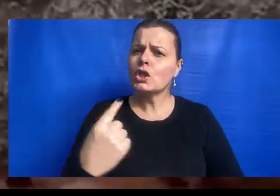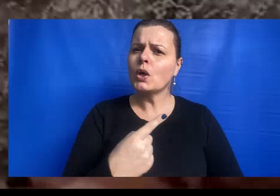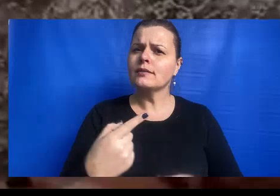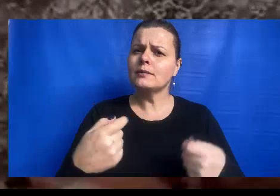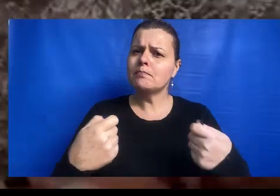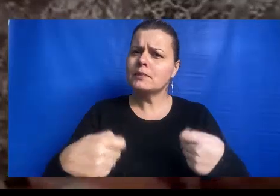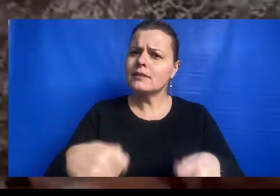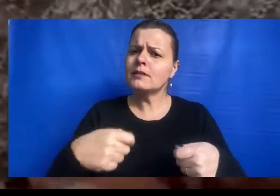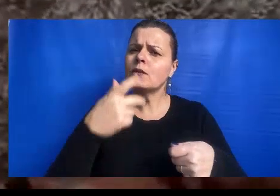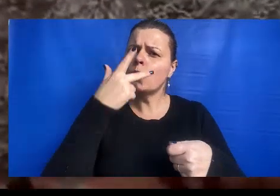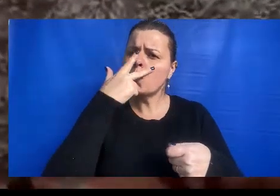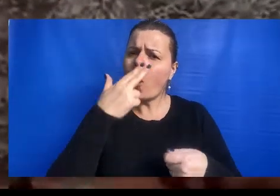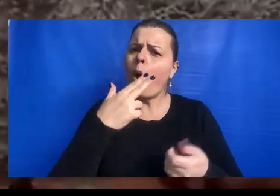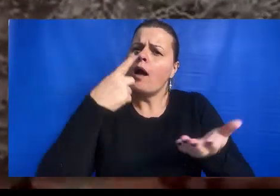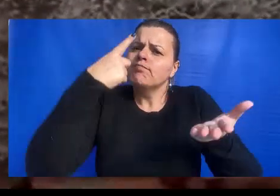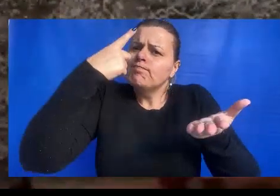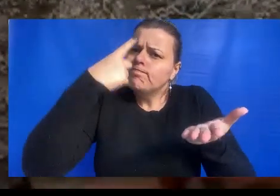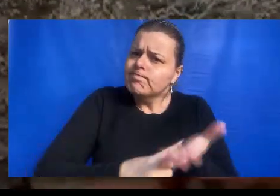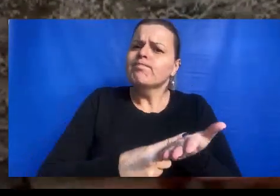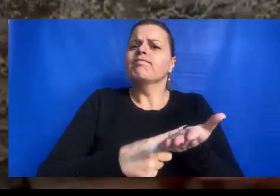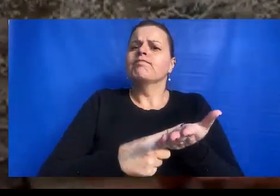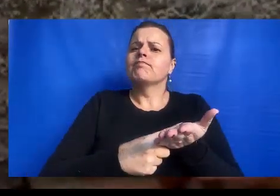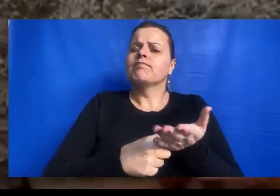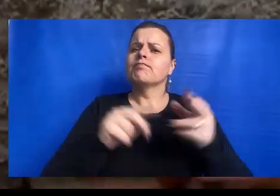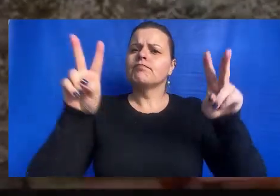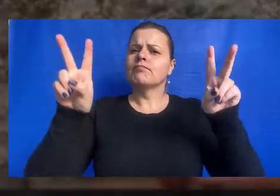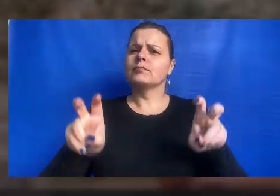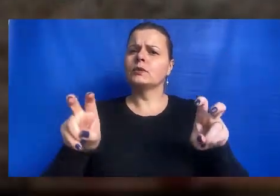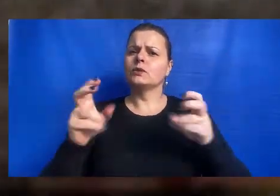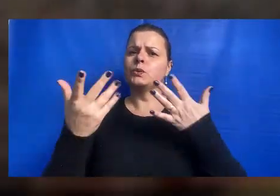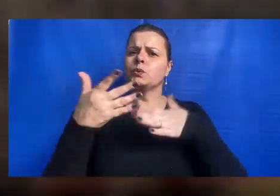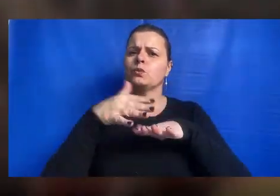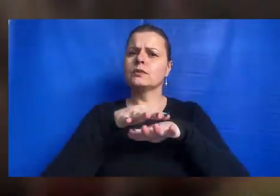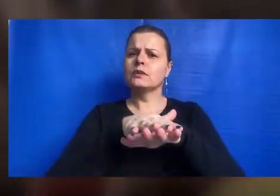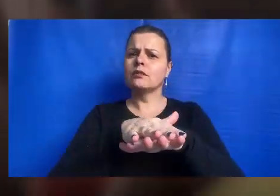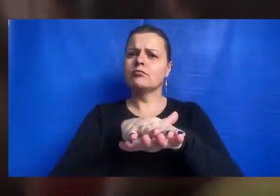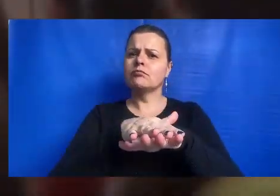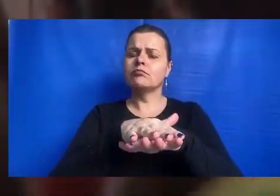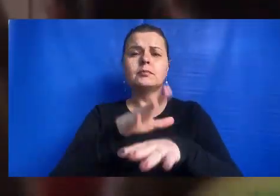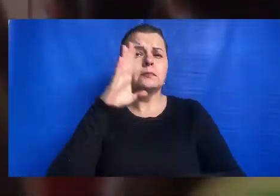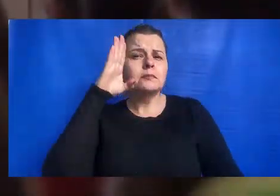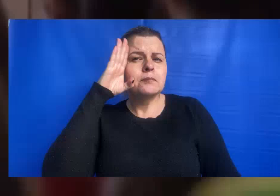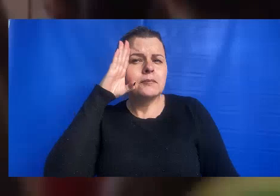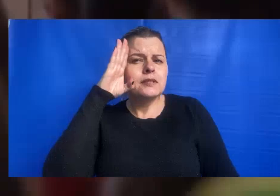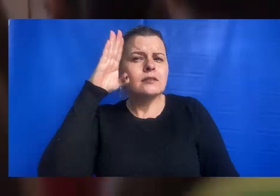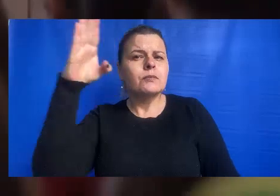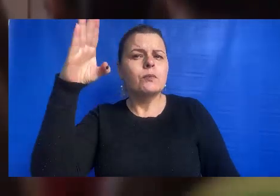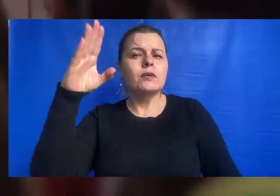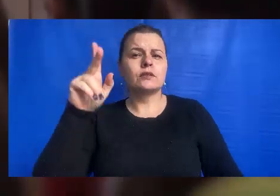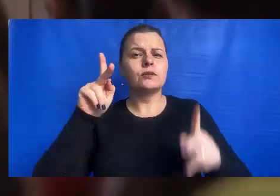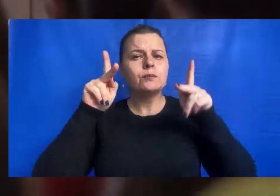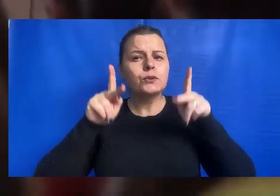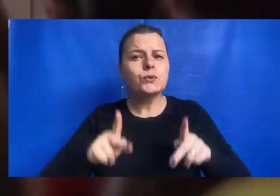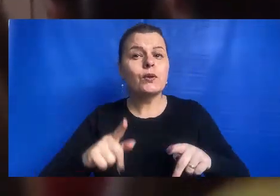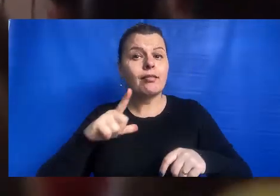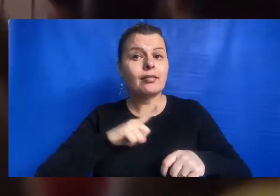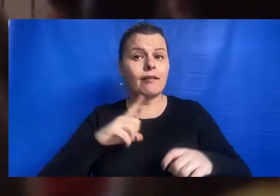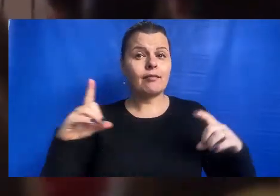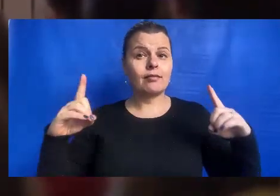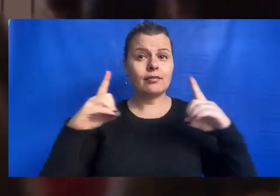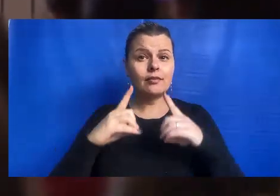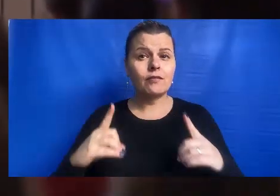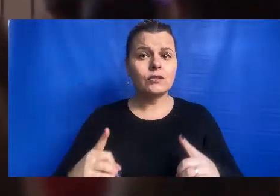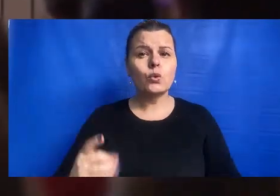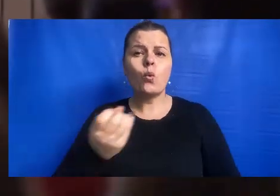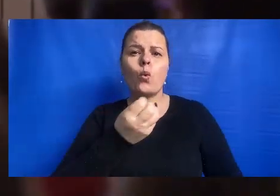Precisamos assumir ainda mais a causa da inclusão, especialmente das pessoas com